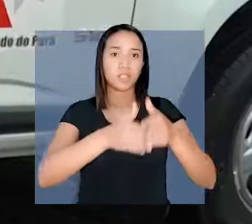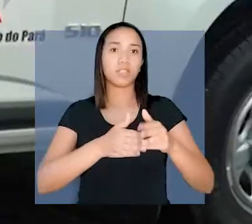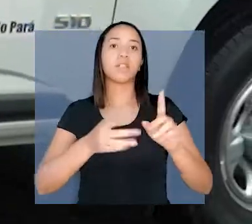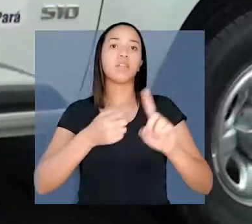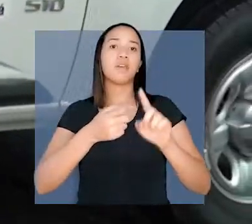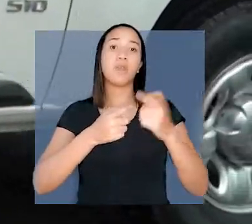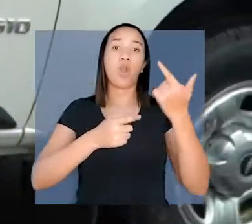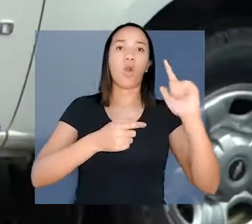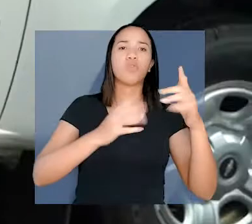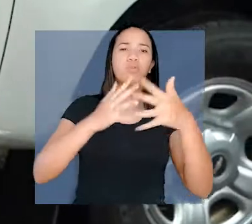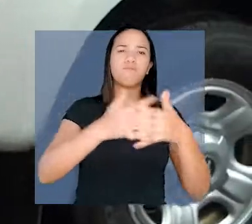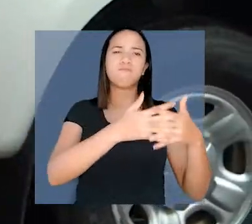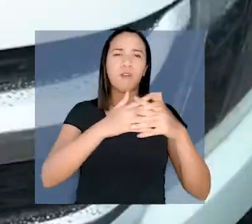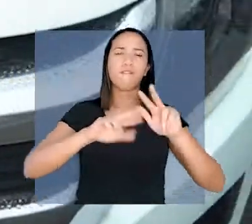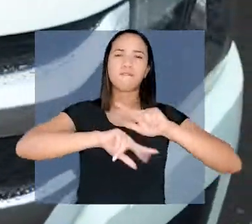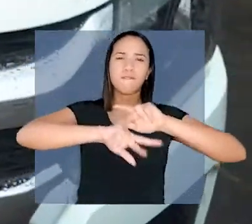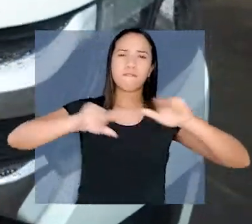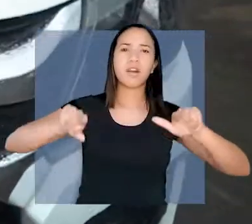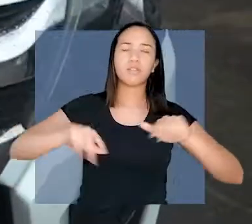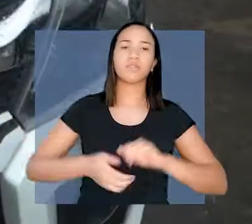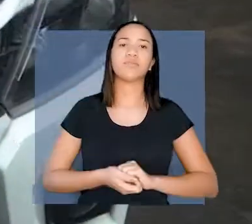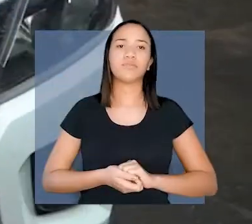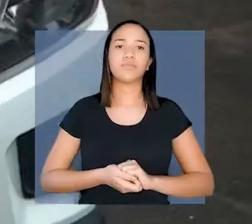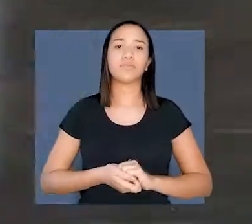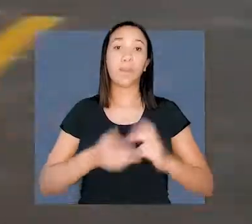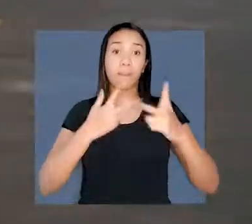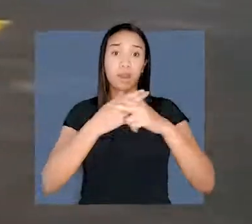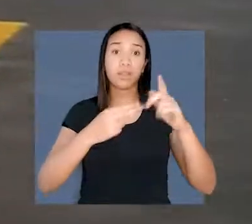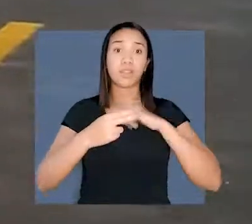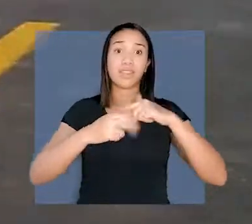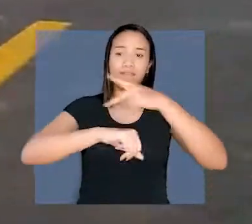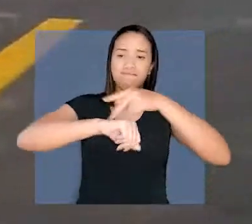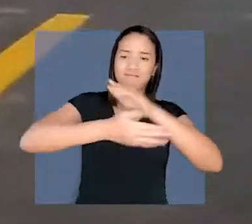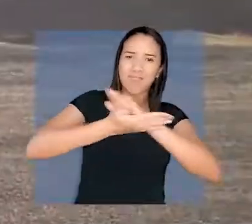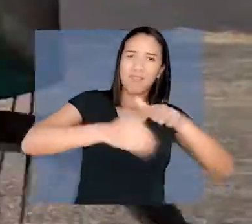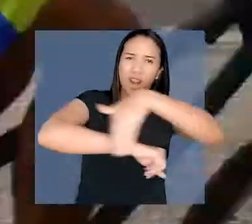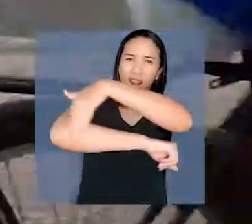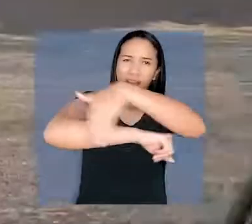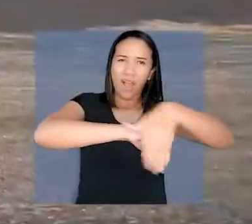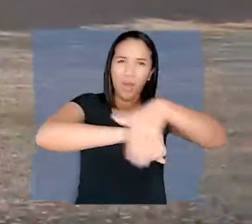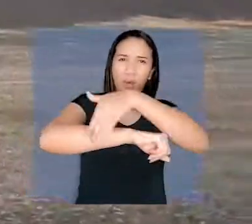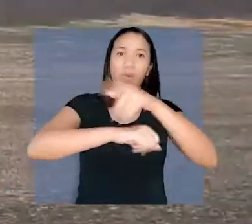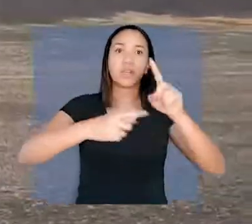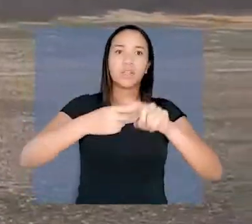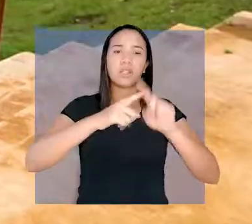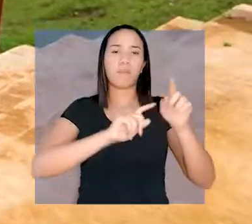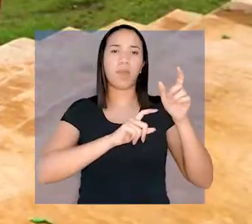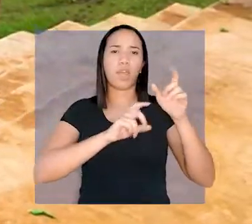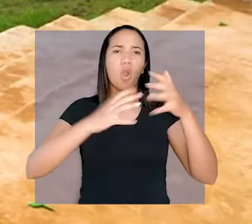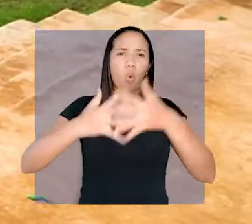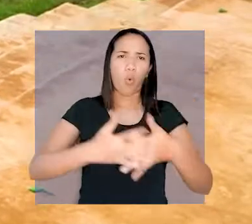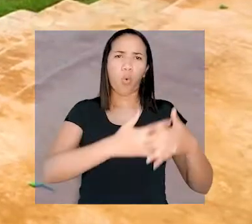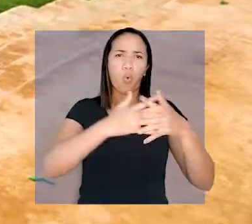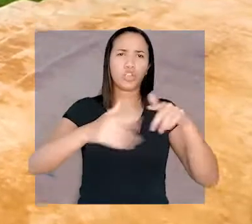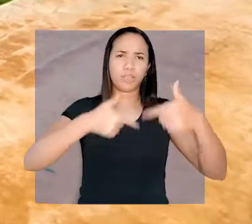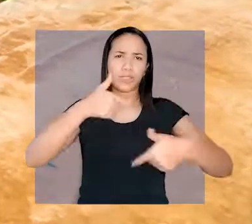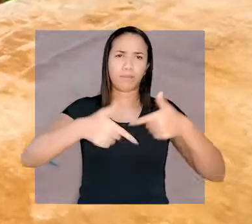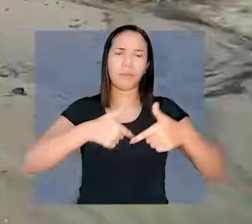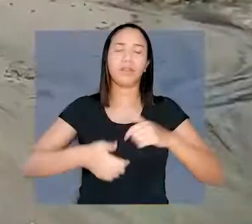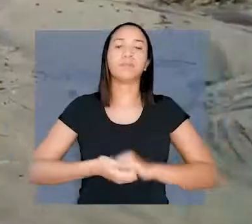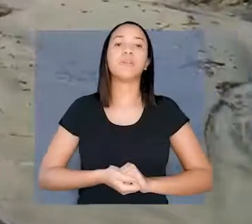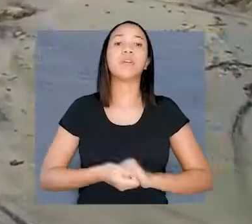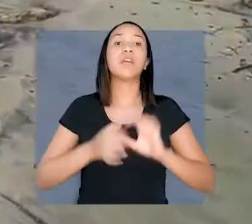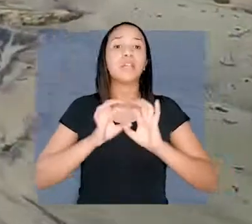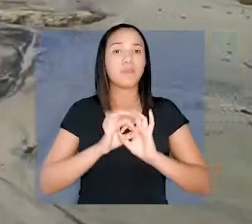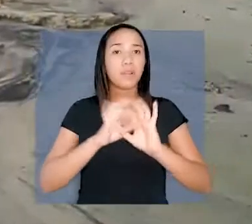lancha. A Depará e Ematé receberam veículos para as ações na região. Maraponim ganhou asfalto. Em vias da cidade foi entregue a orla de Marudazinho e